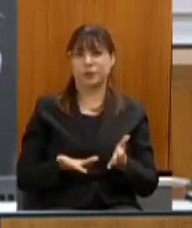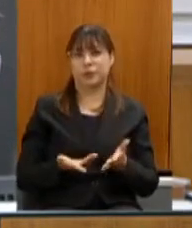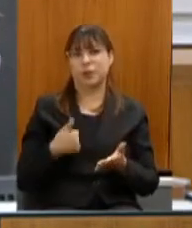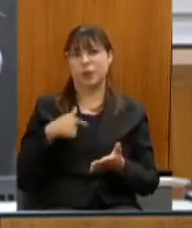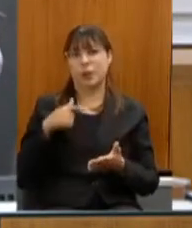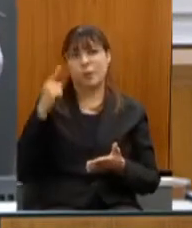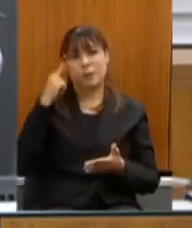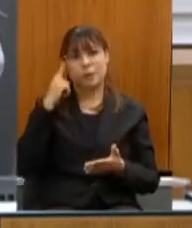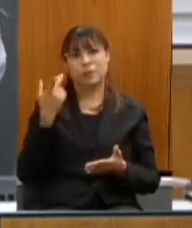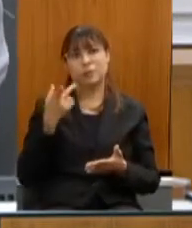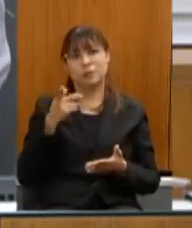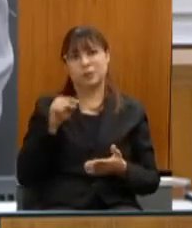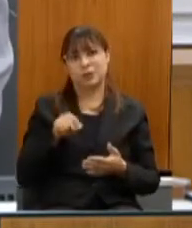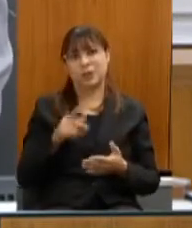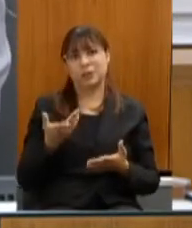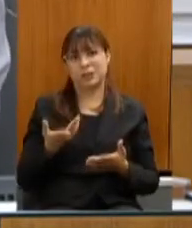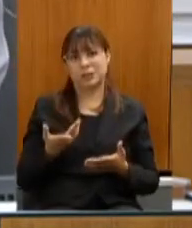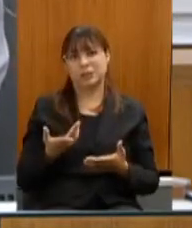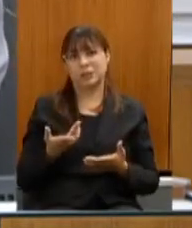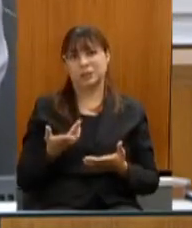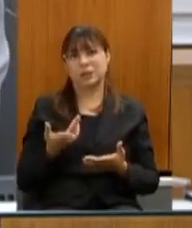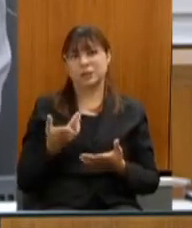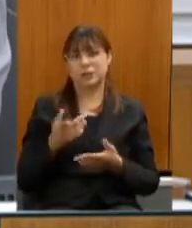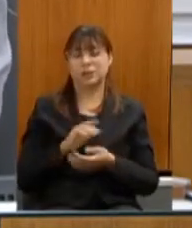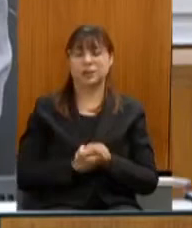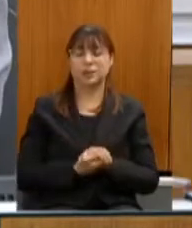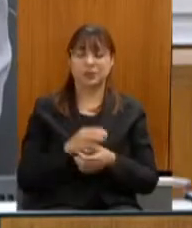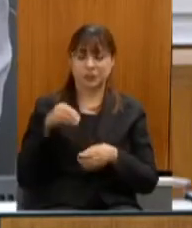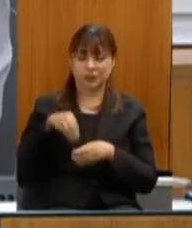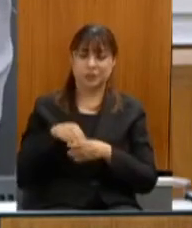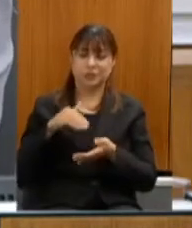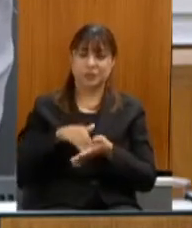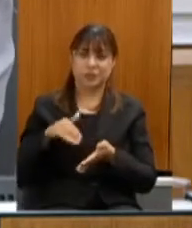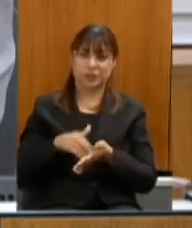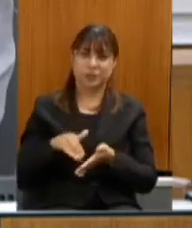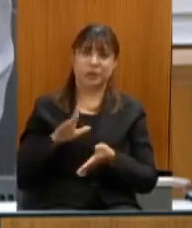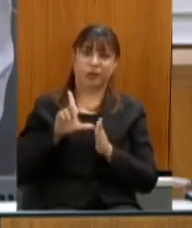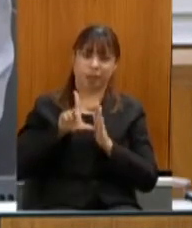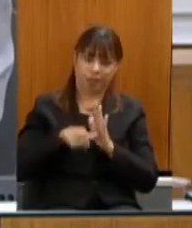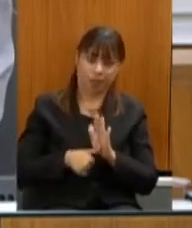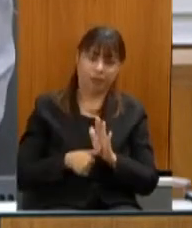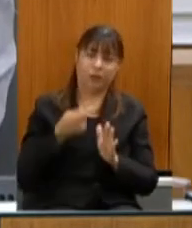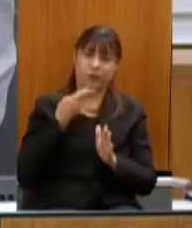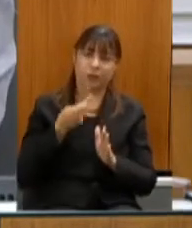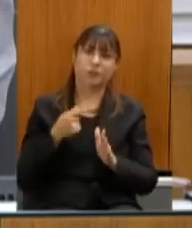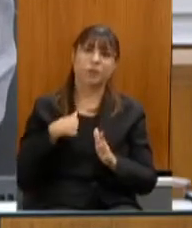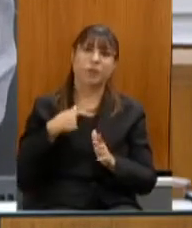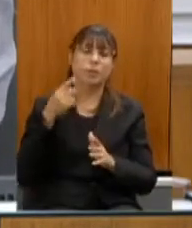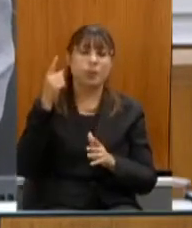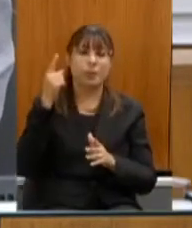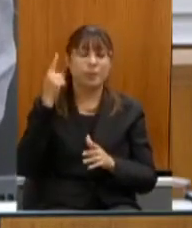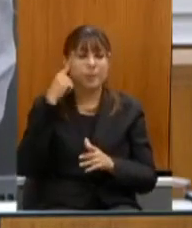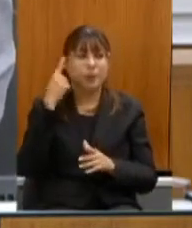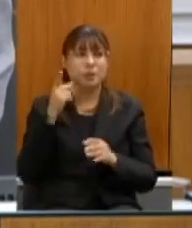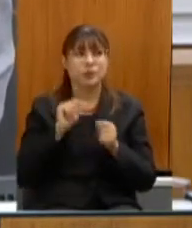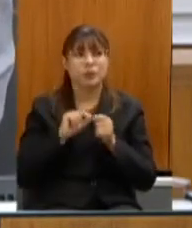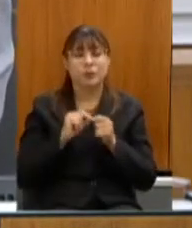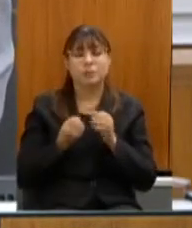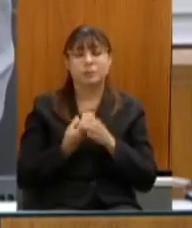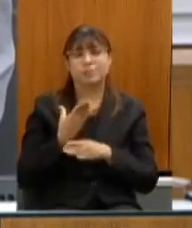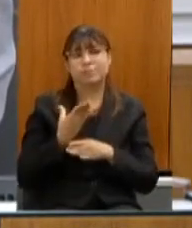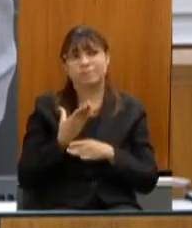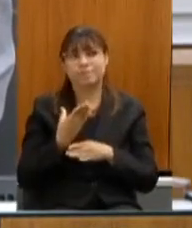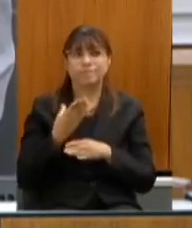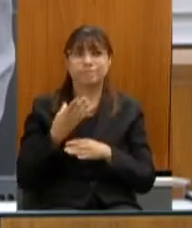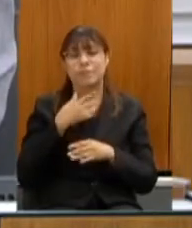pensei esse assunto é muito porque esse assunto gastou muito lá dentro da Secretaria eu até pensei em fazer uma proposição de lei pensei em